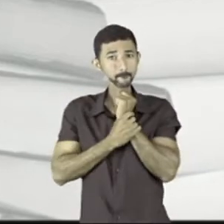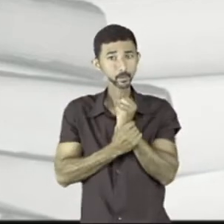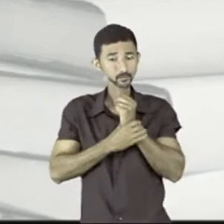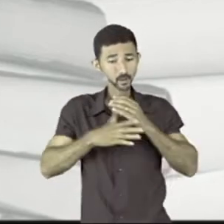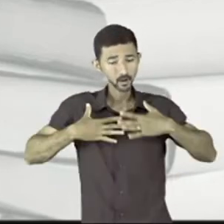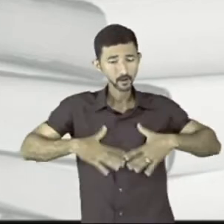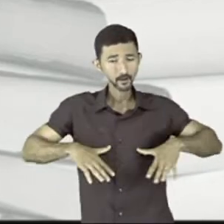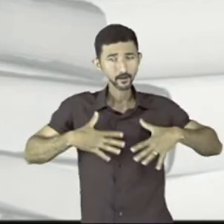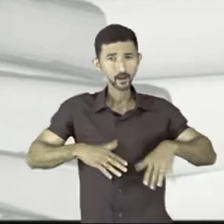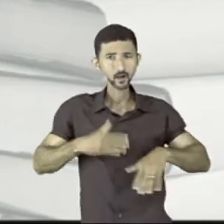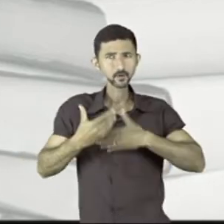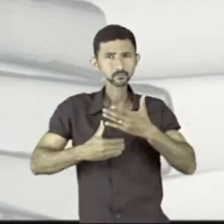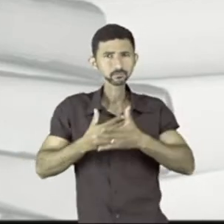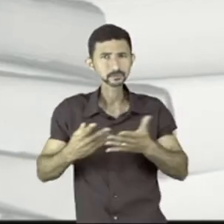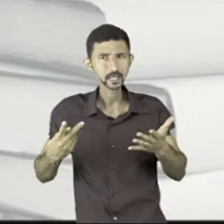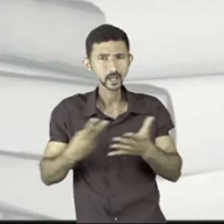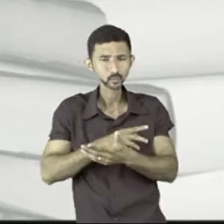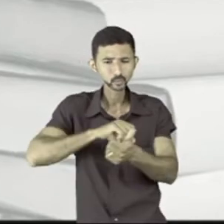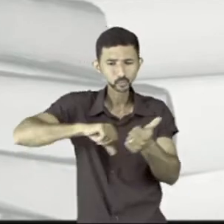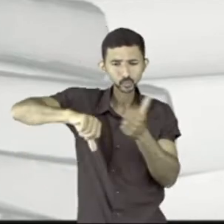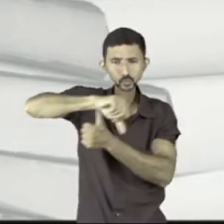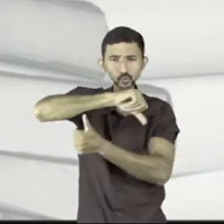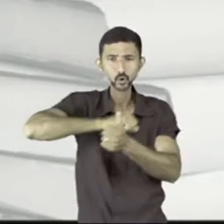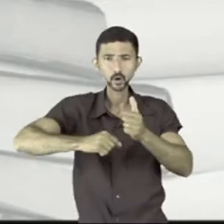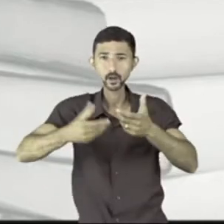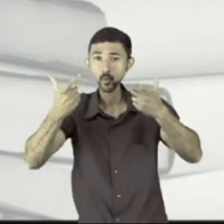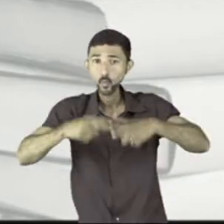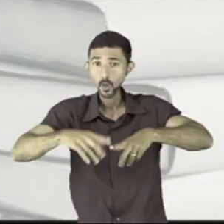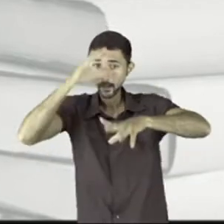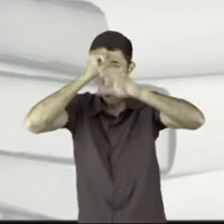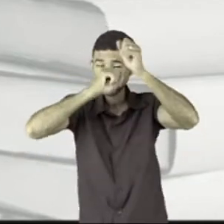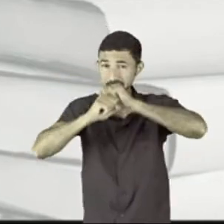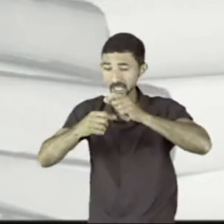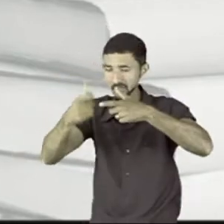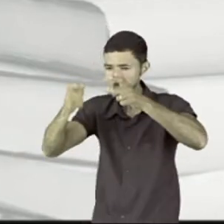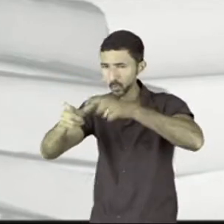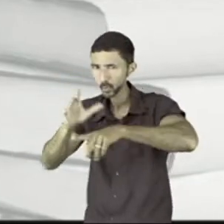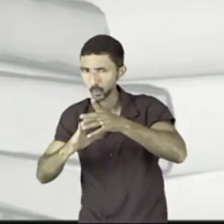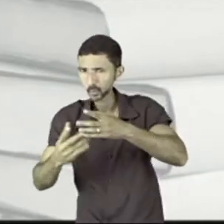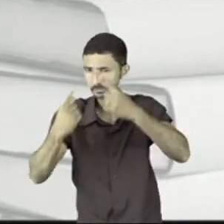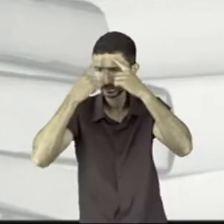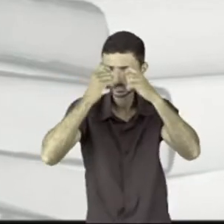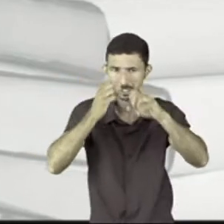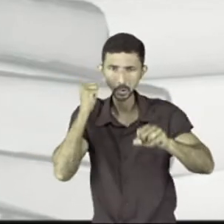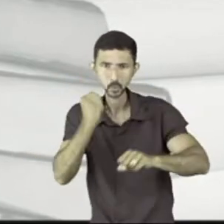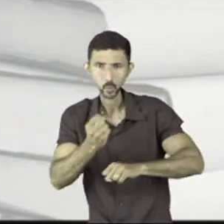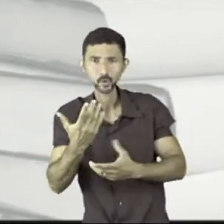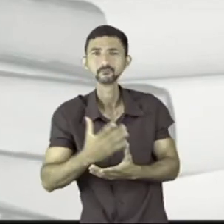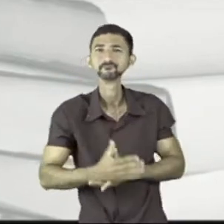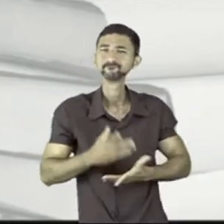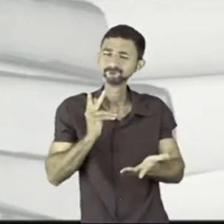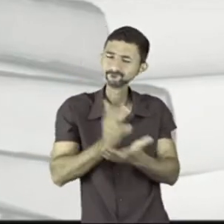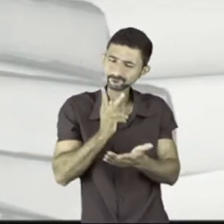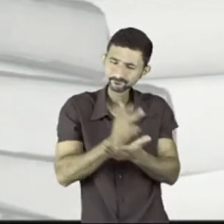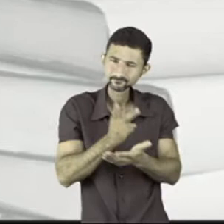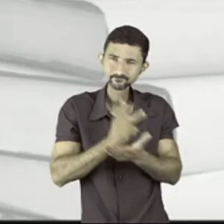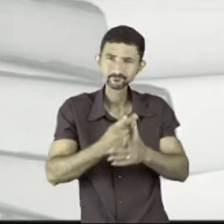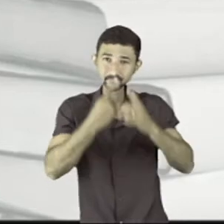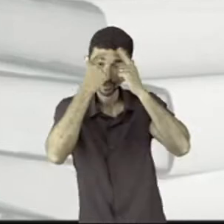tranquilas, passaram de locais de aprendizagem para cenário de temor constante. A violência